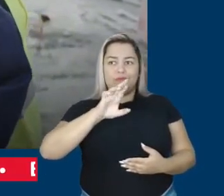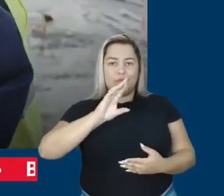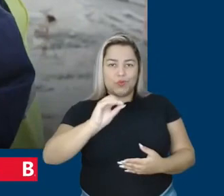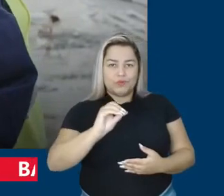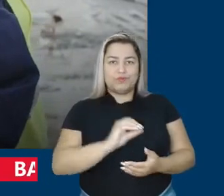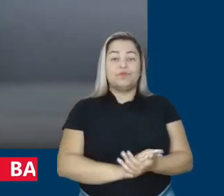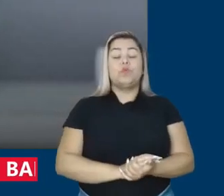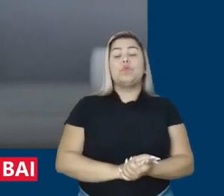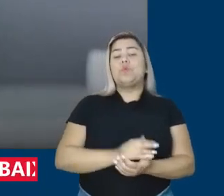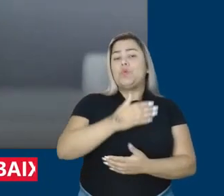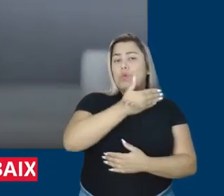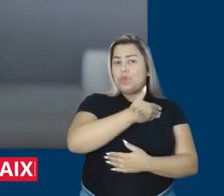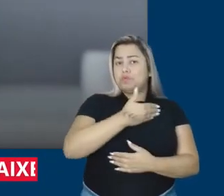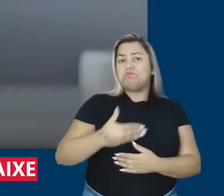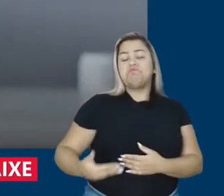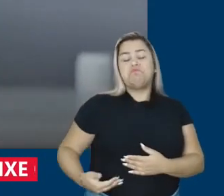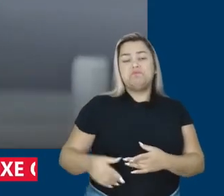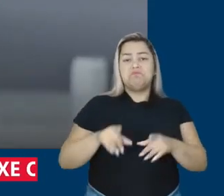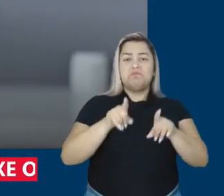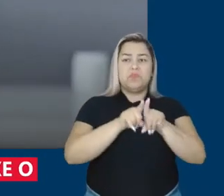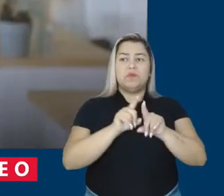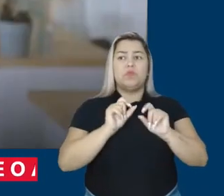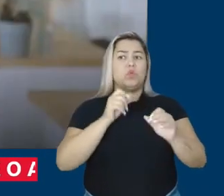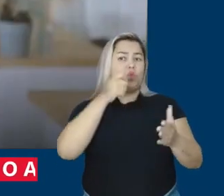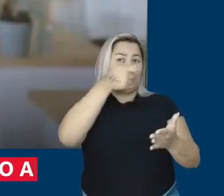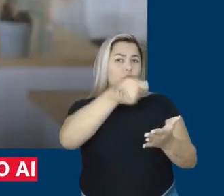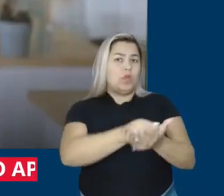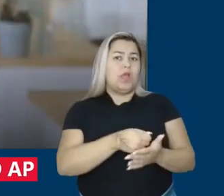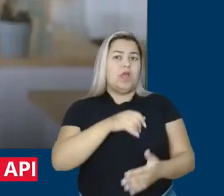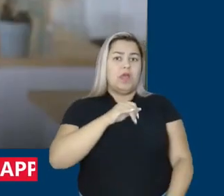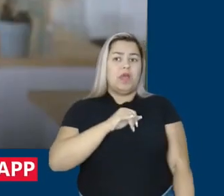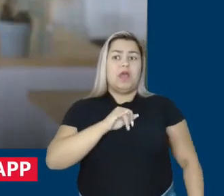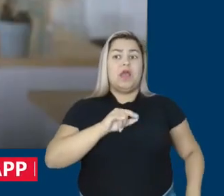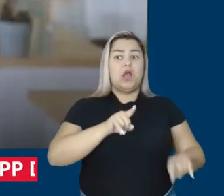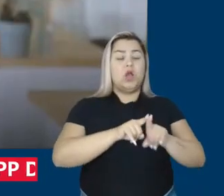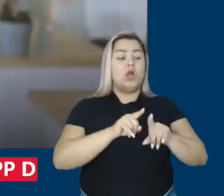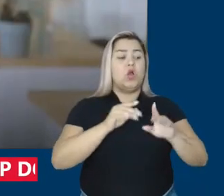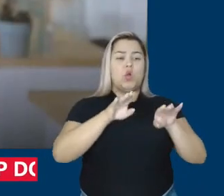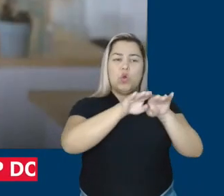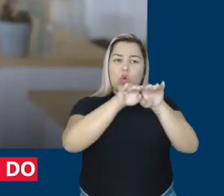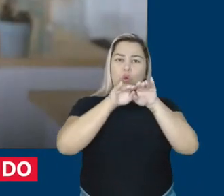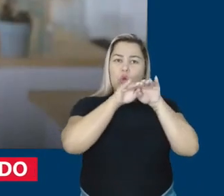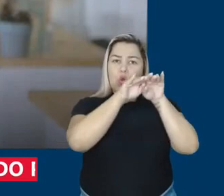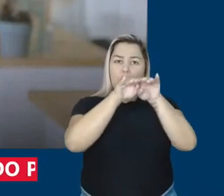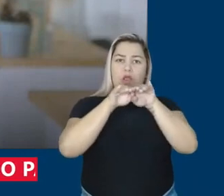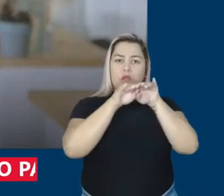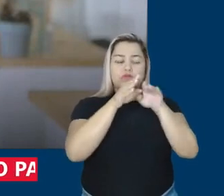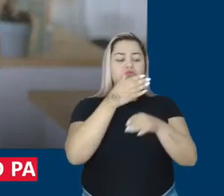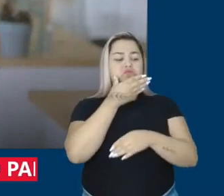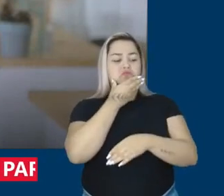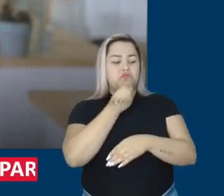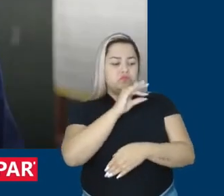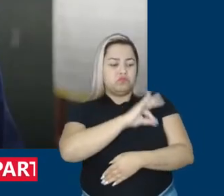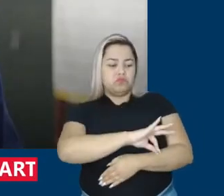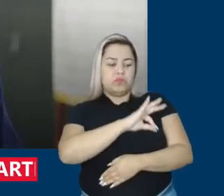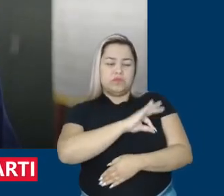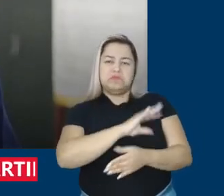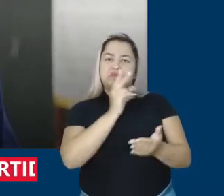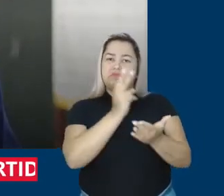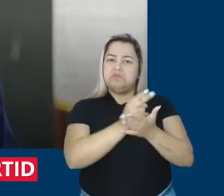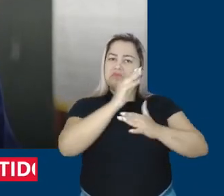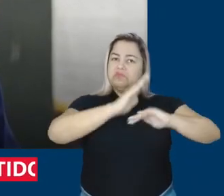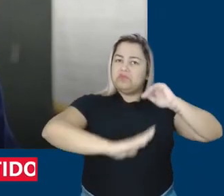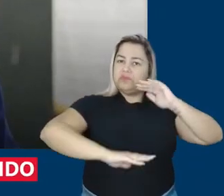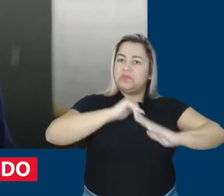O governo também está tornando obrigatória a equidade salarial entre mulheres e homens na mesma função e o